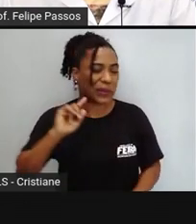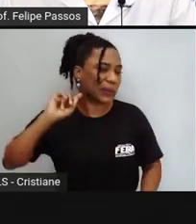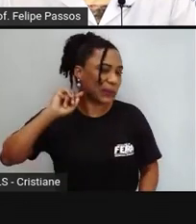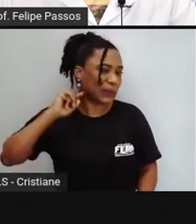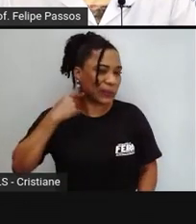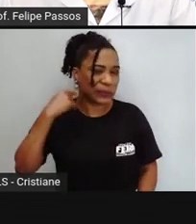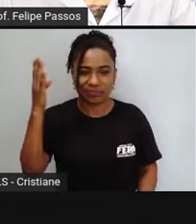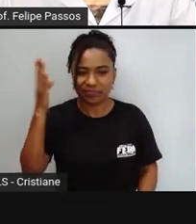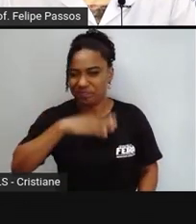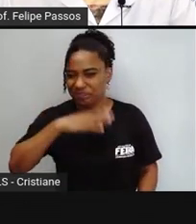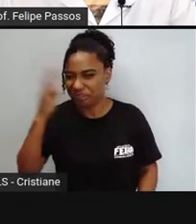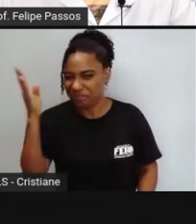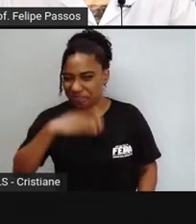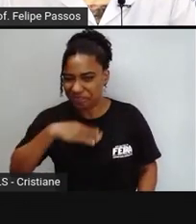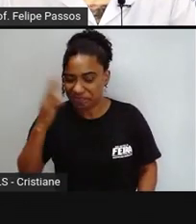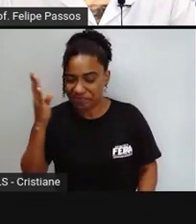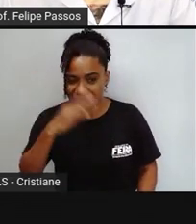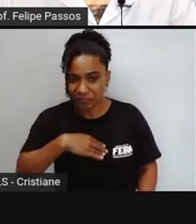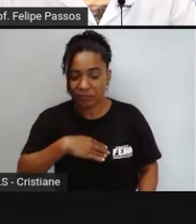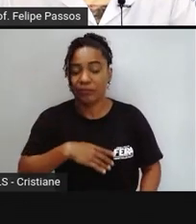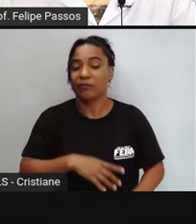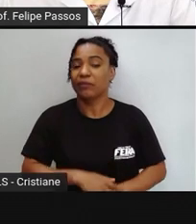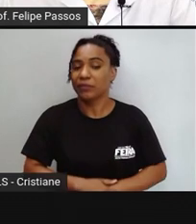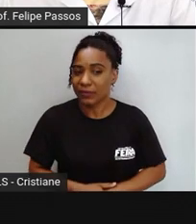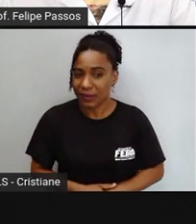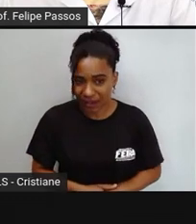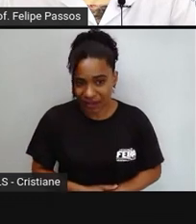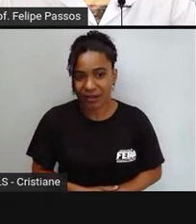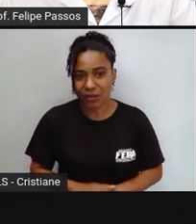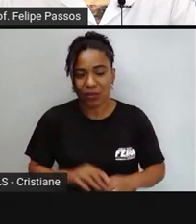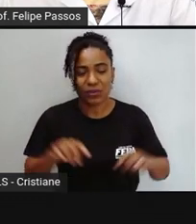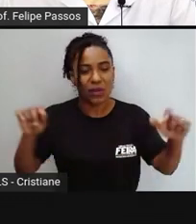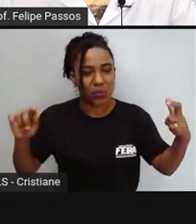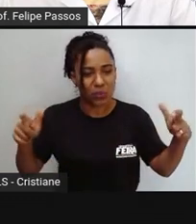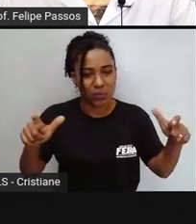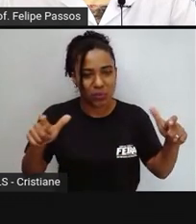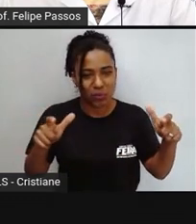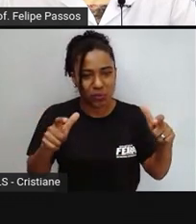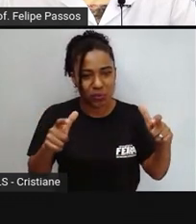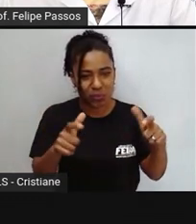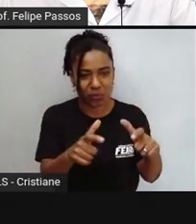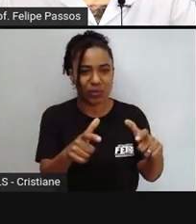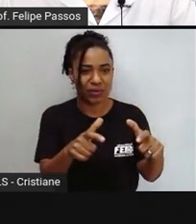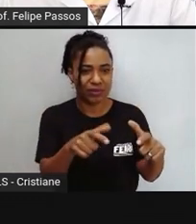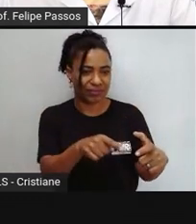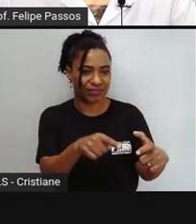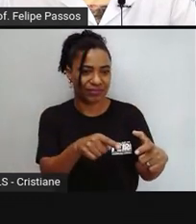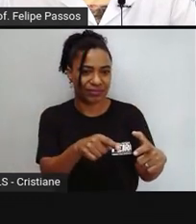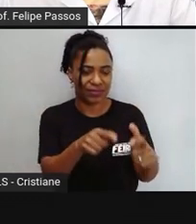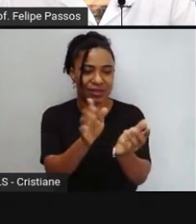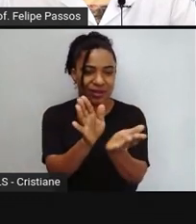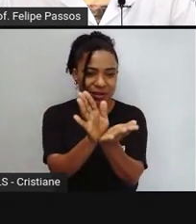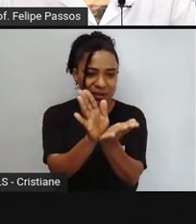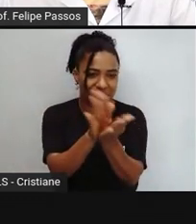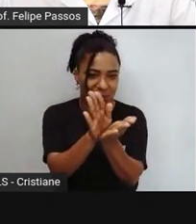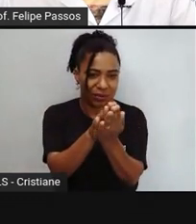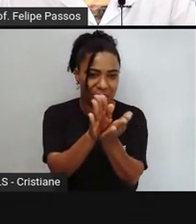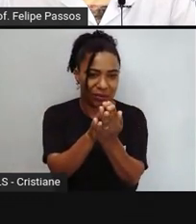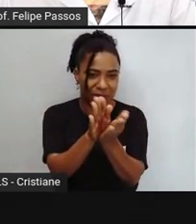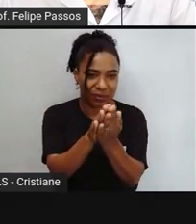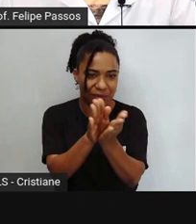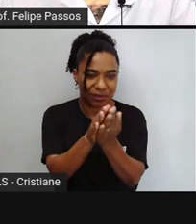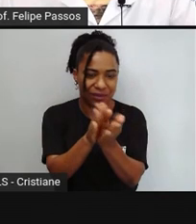a lagoa grande agoniza nem o jacaré suportou